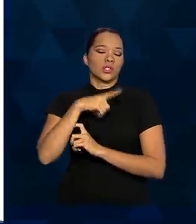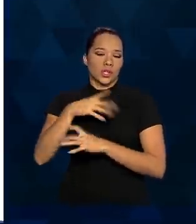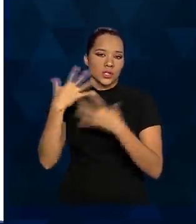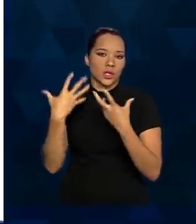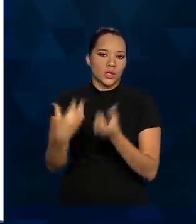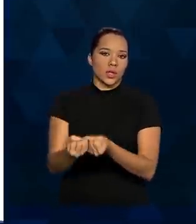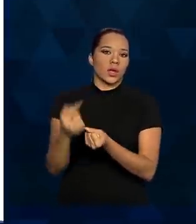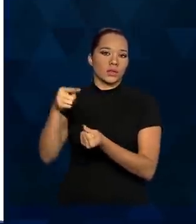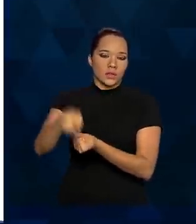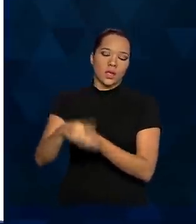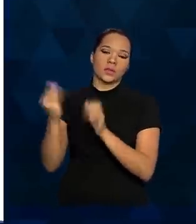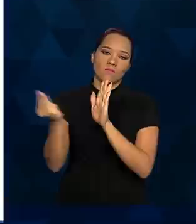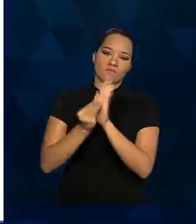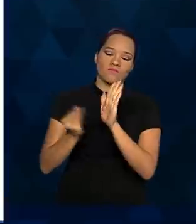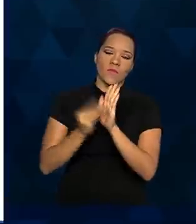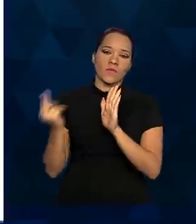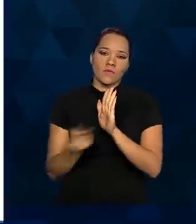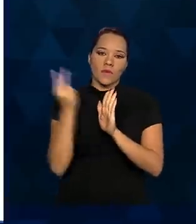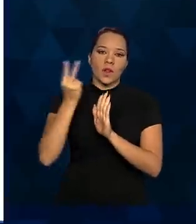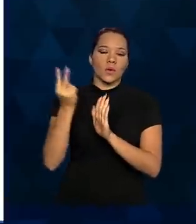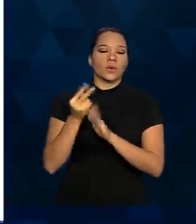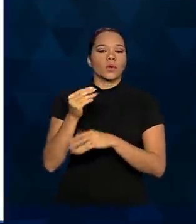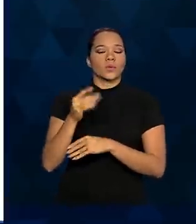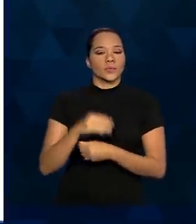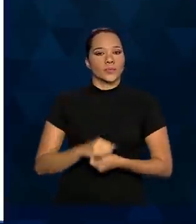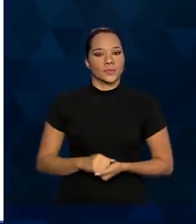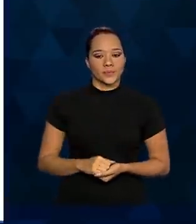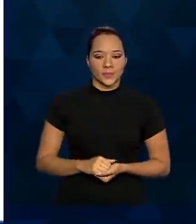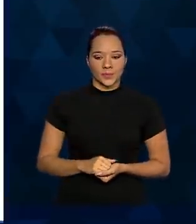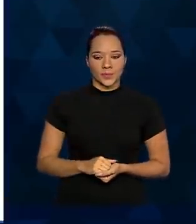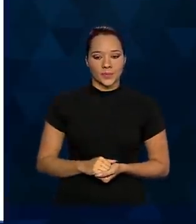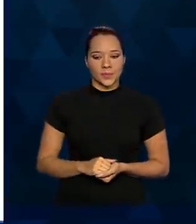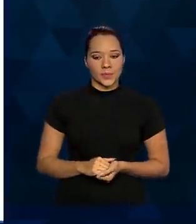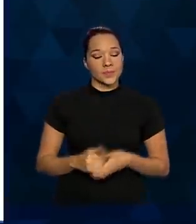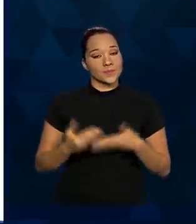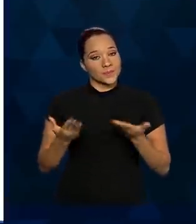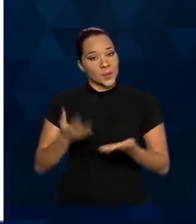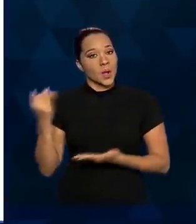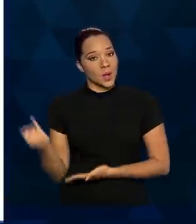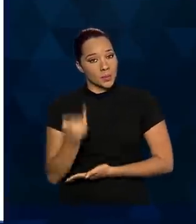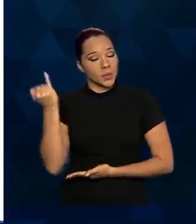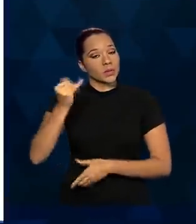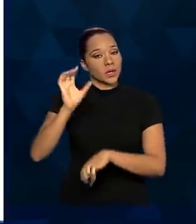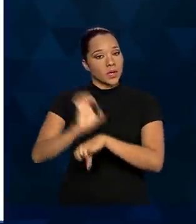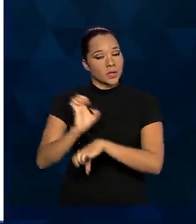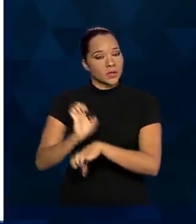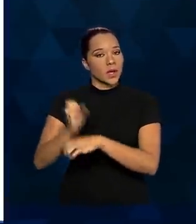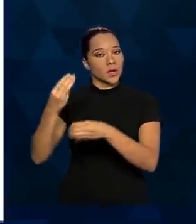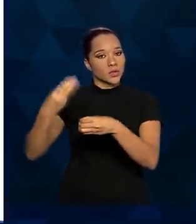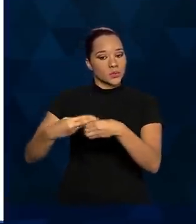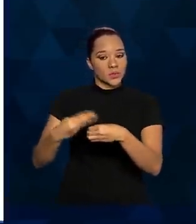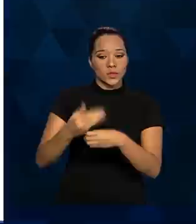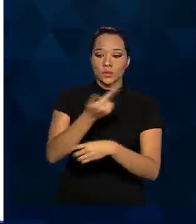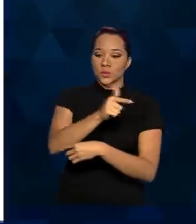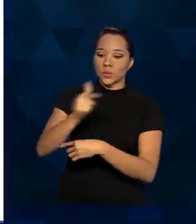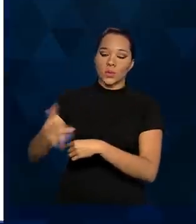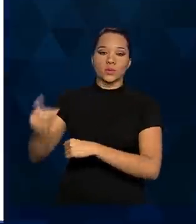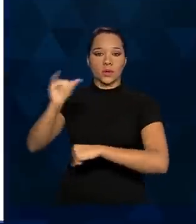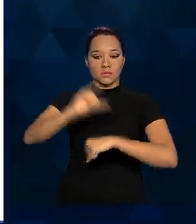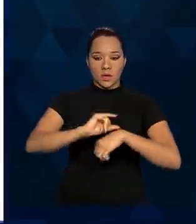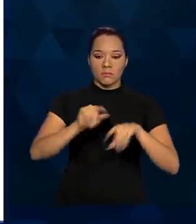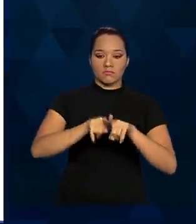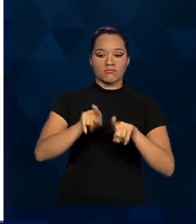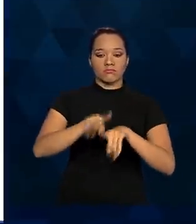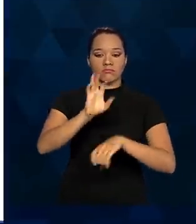intenção de registro de preços como coparticipantes. Então, é importante que estados e municípios, as capitais e os